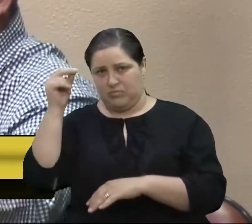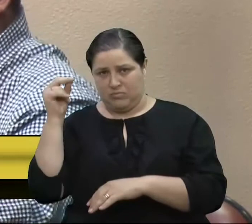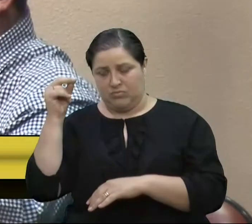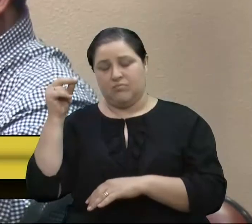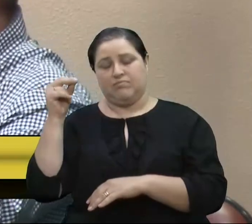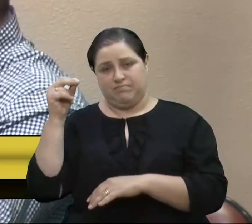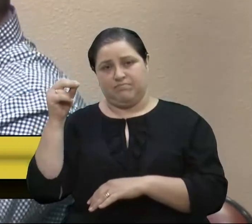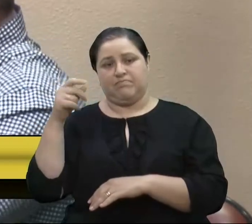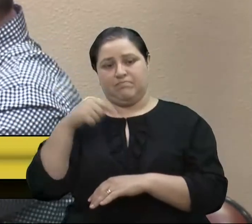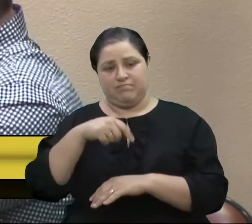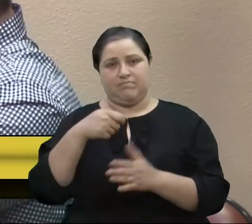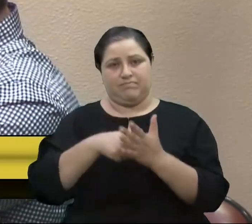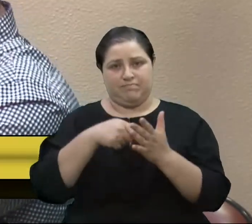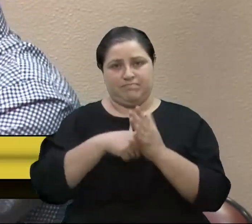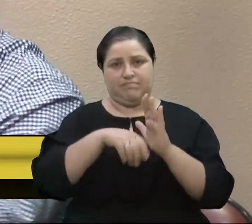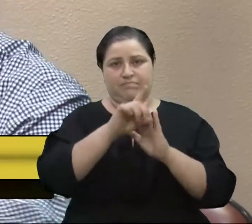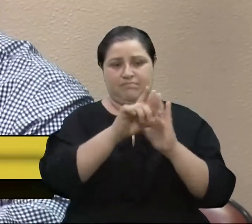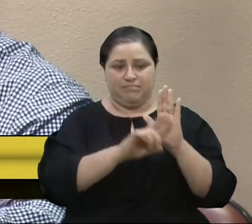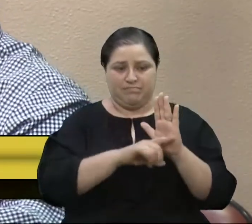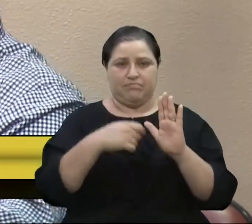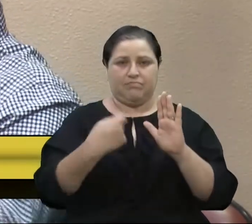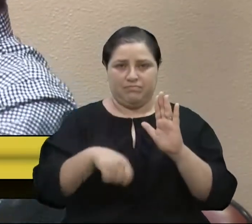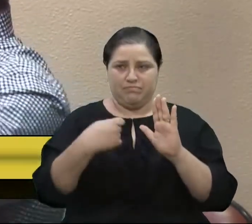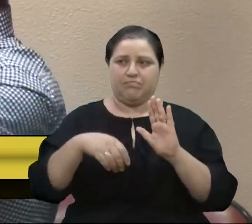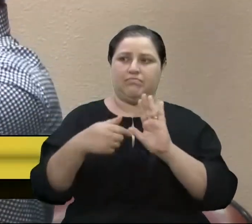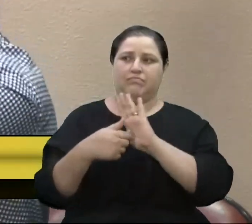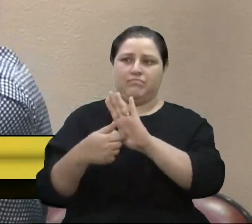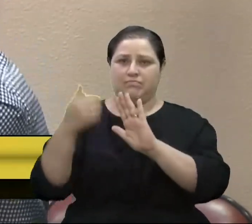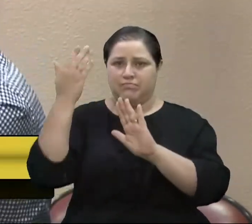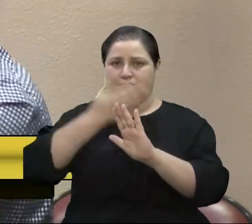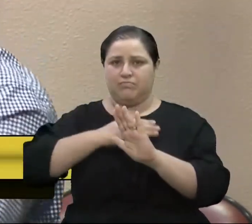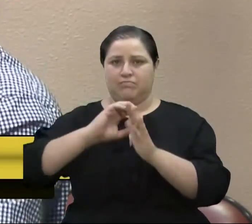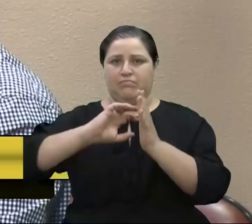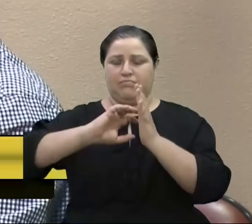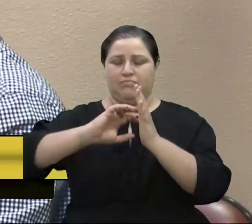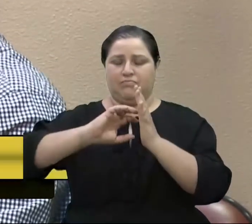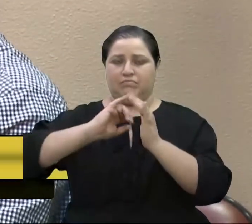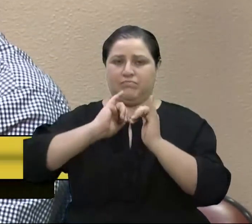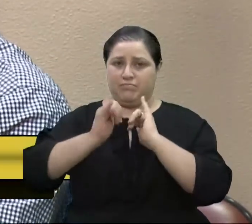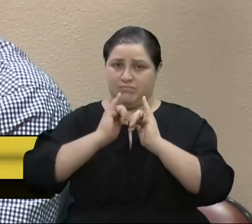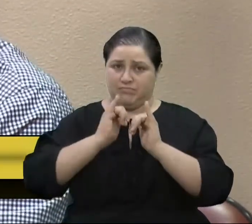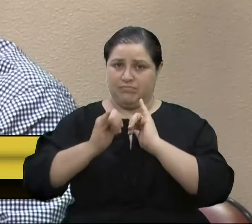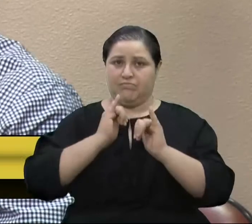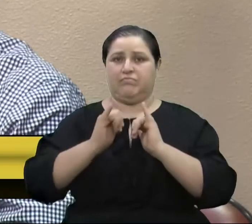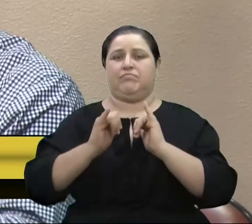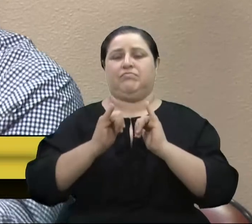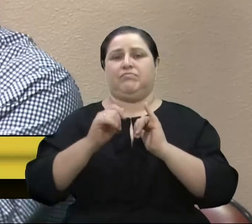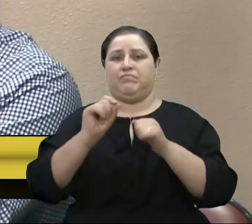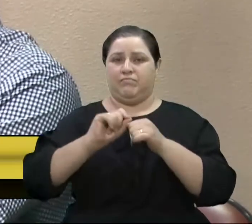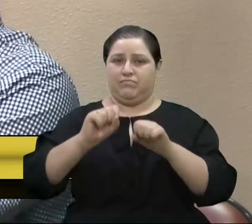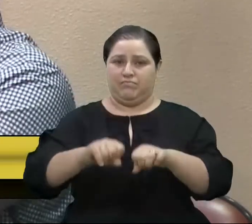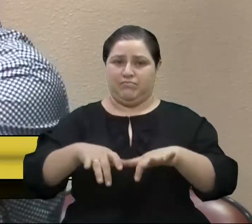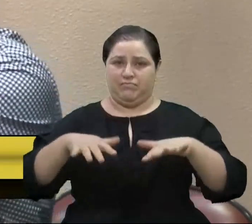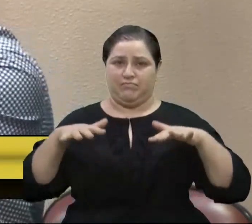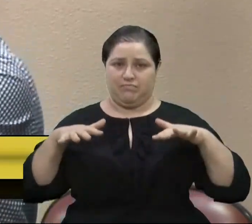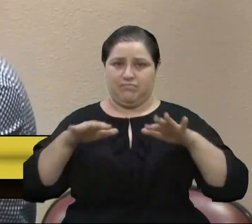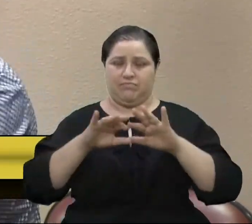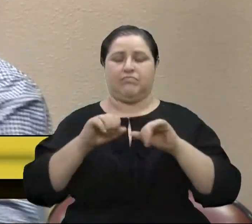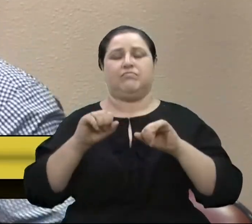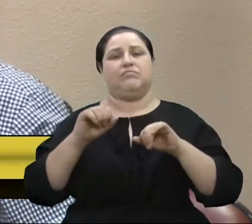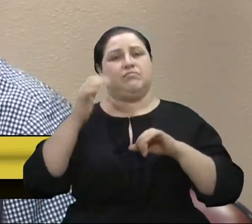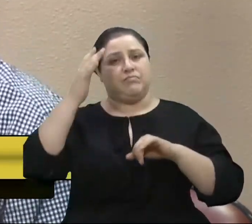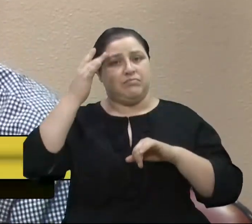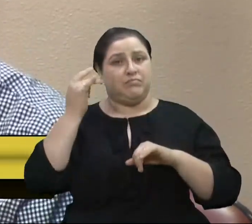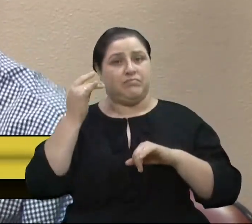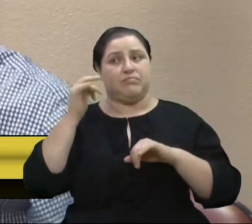aprovado, assembleia, enfim, é muito além daquilo que é, mas para aquelas famílias que precisam de ajuda amanhã,